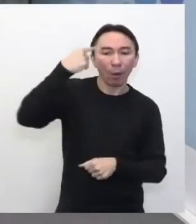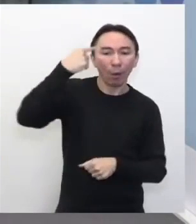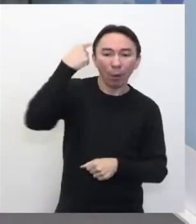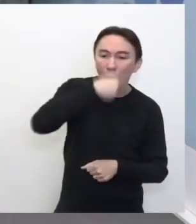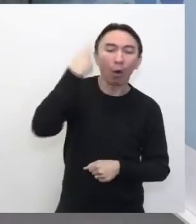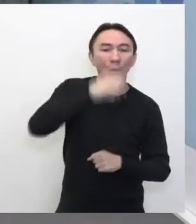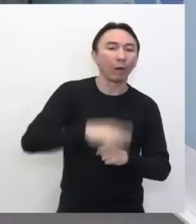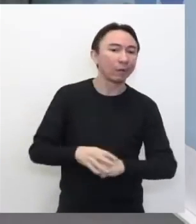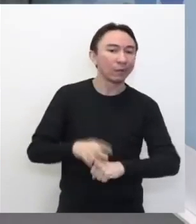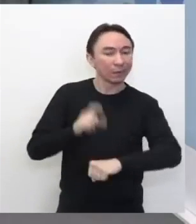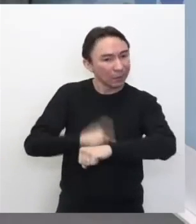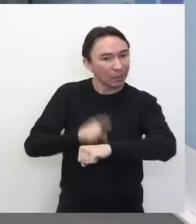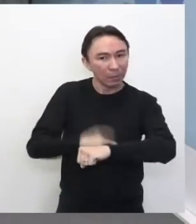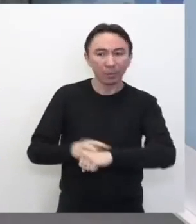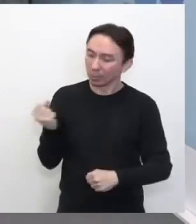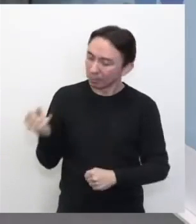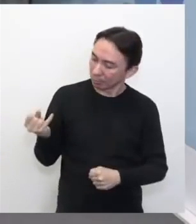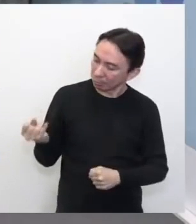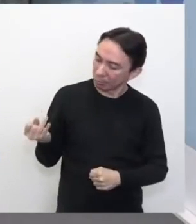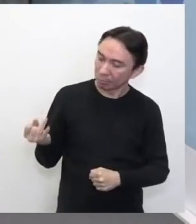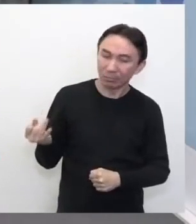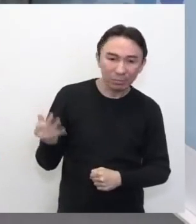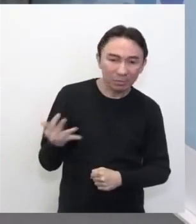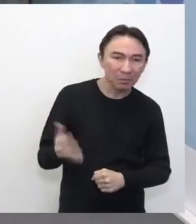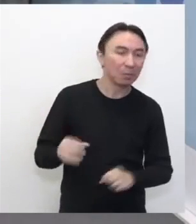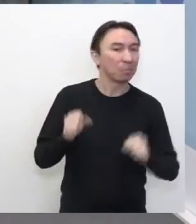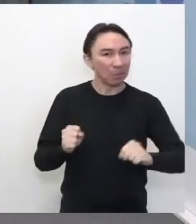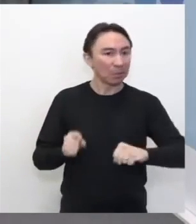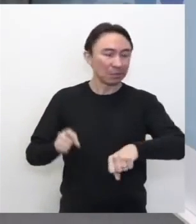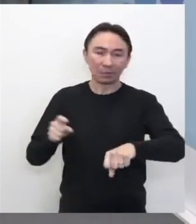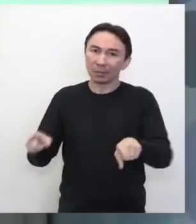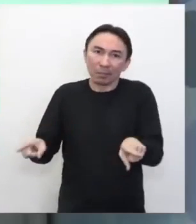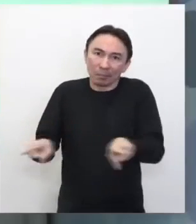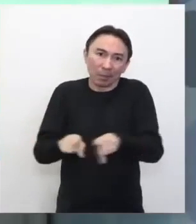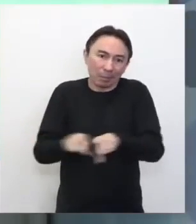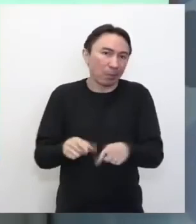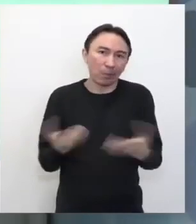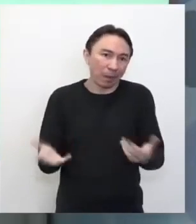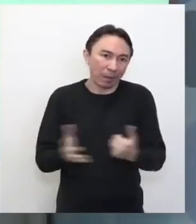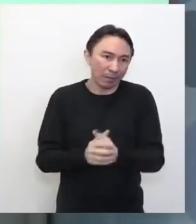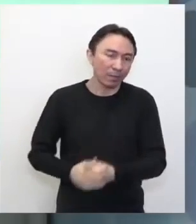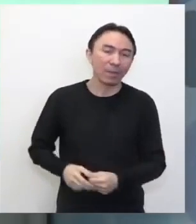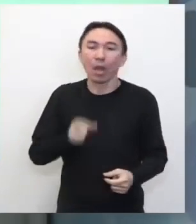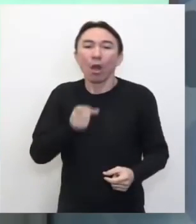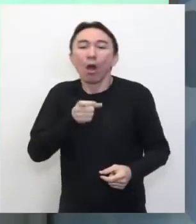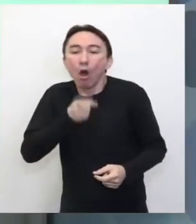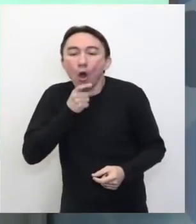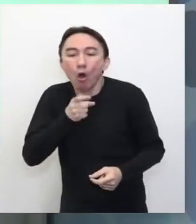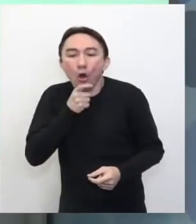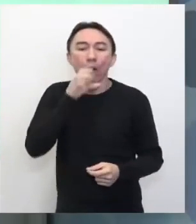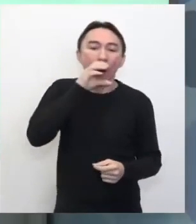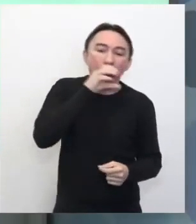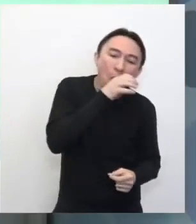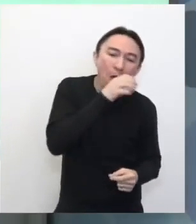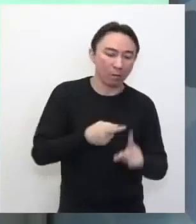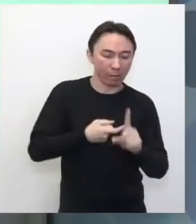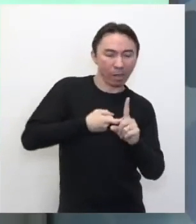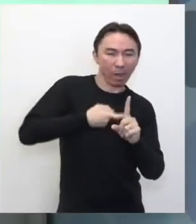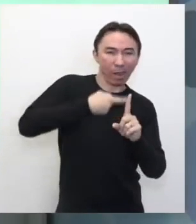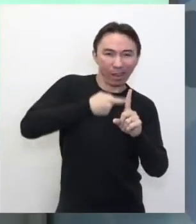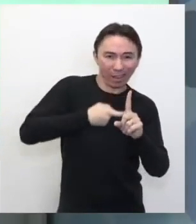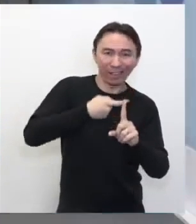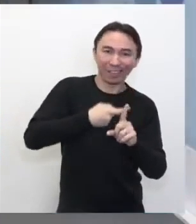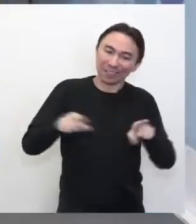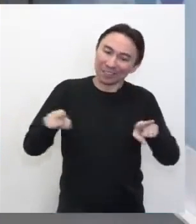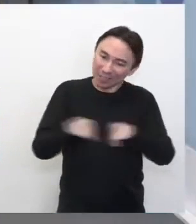falar tempo em temperatura, né? Geralmente a gente usa, né? Qual que é o clima hoje, né? Qual que é o tempo aí? Geralmente a